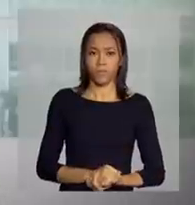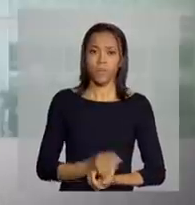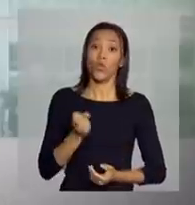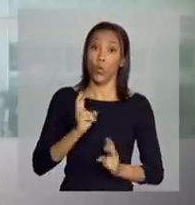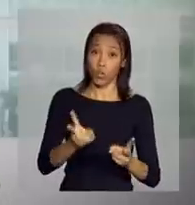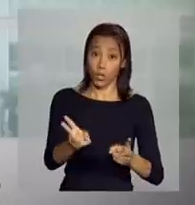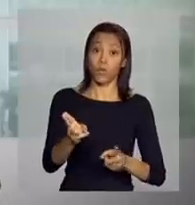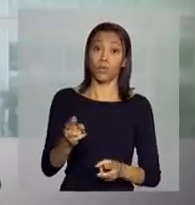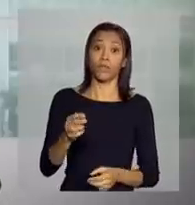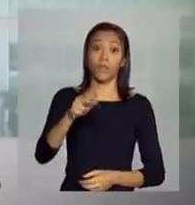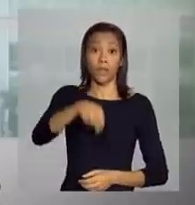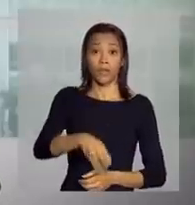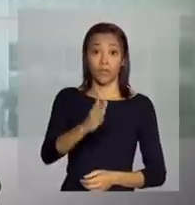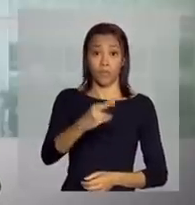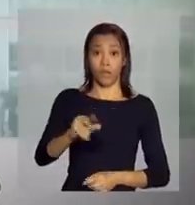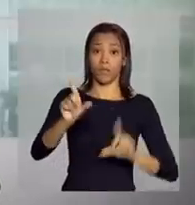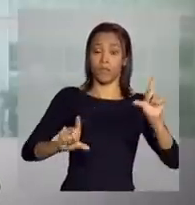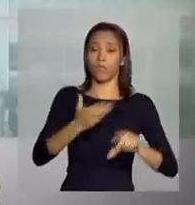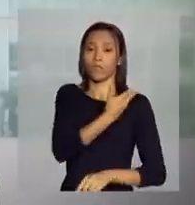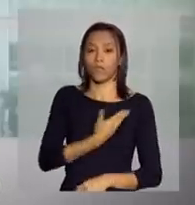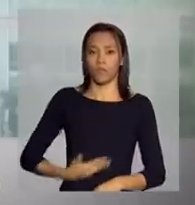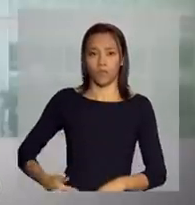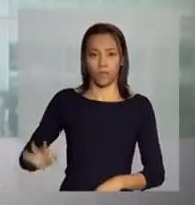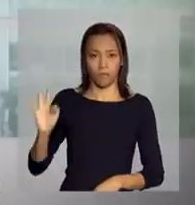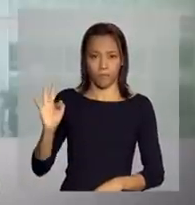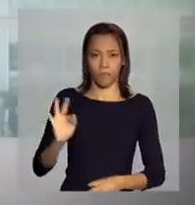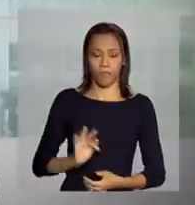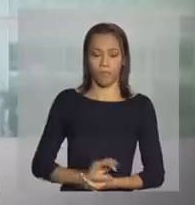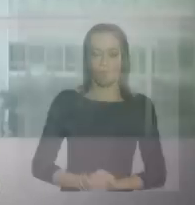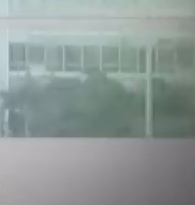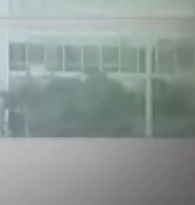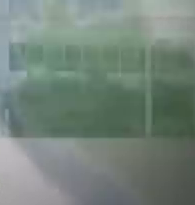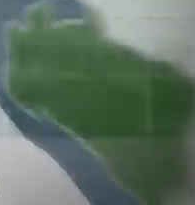Continue com a gente na NBR e a TV do Governo Federal.